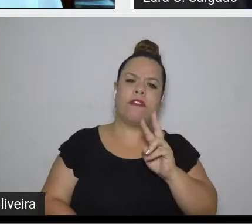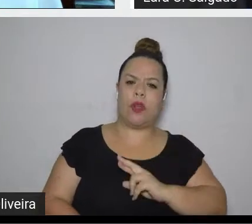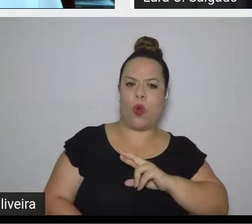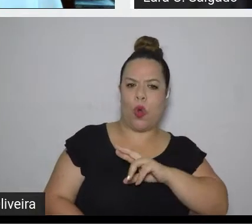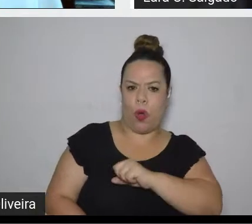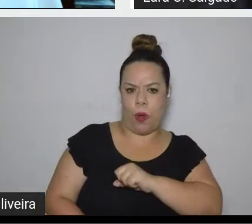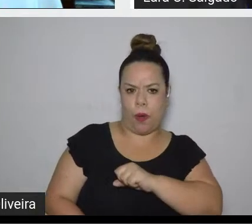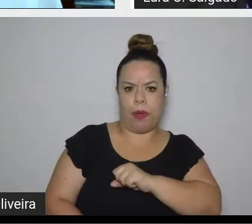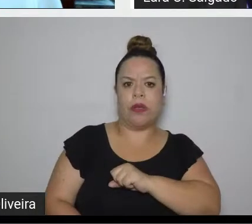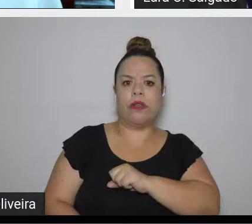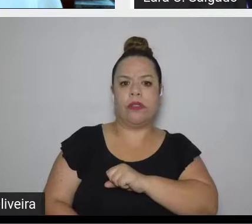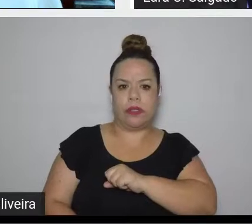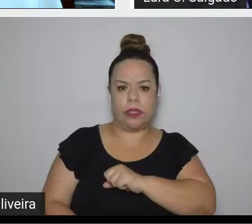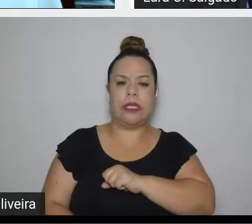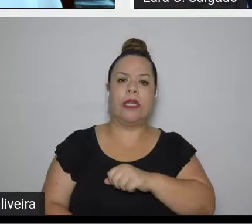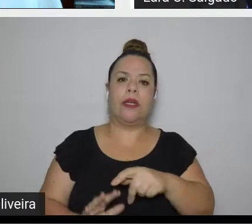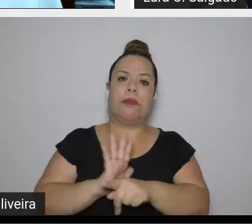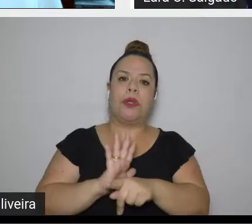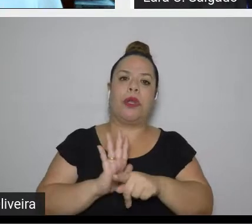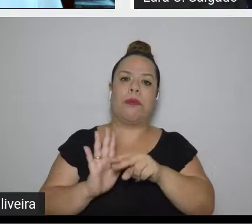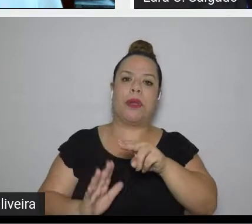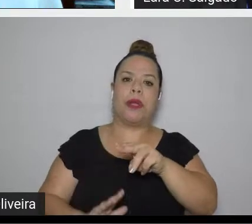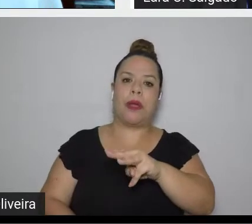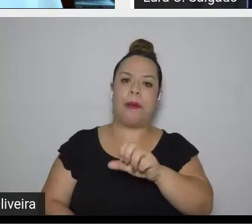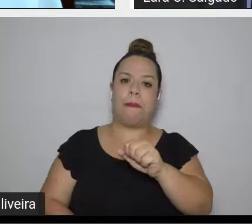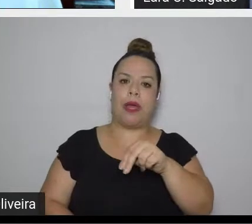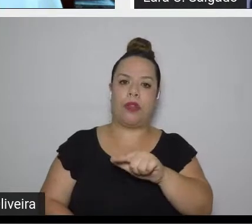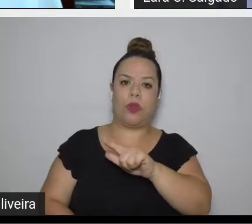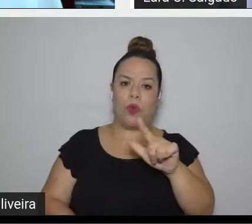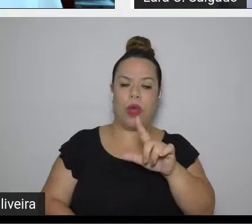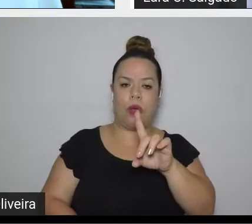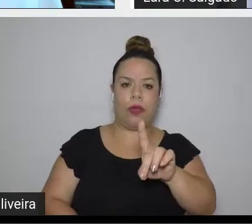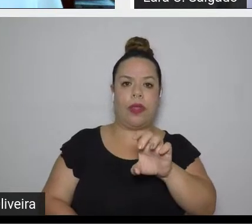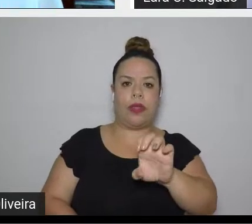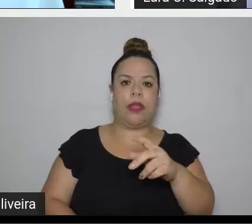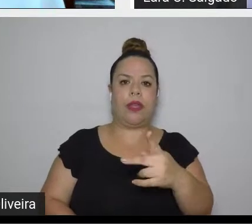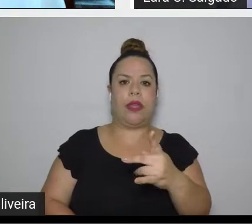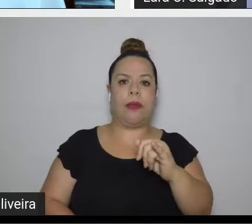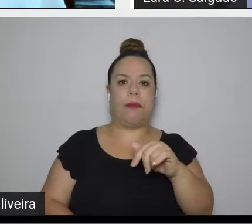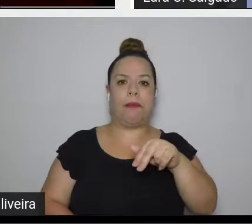de Pintura e Caligrafia no contexto da obra de Saramago?